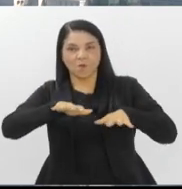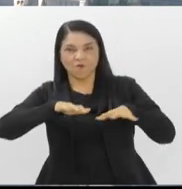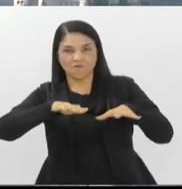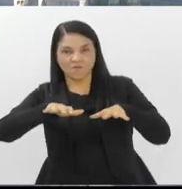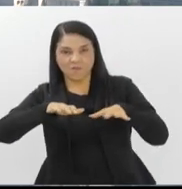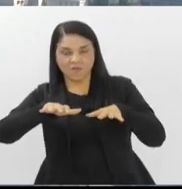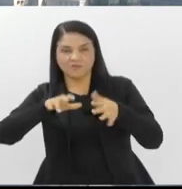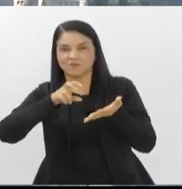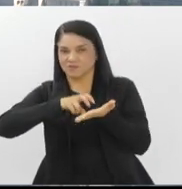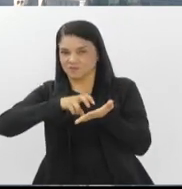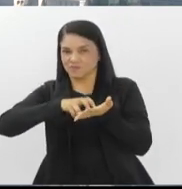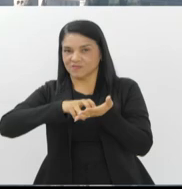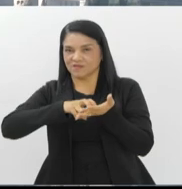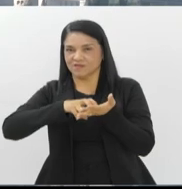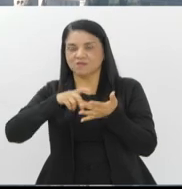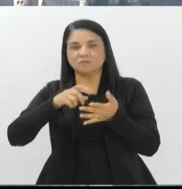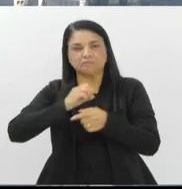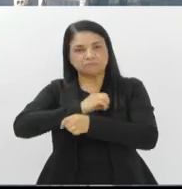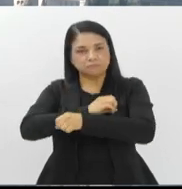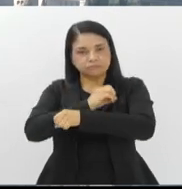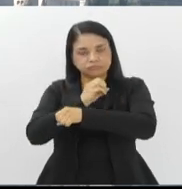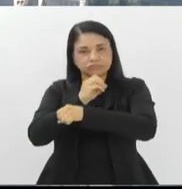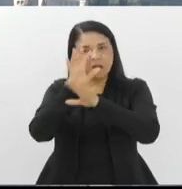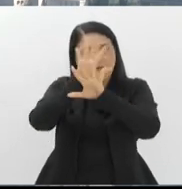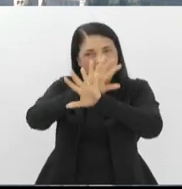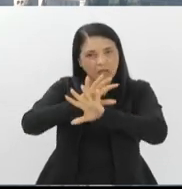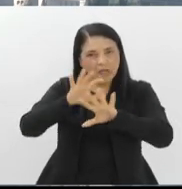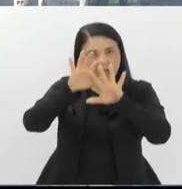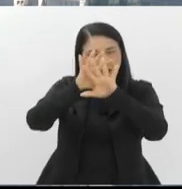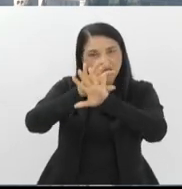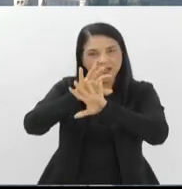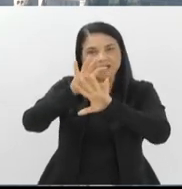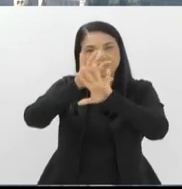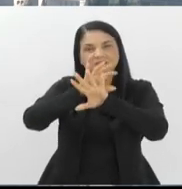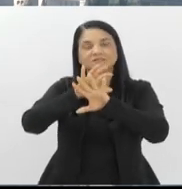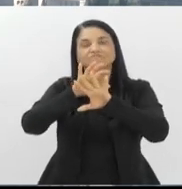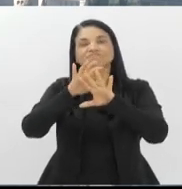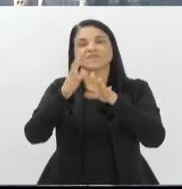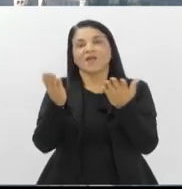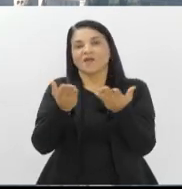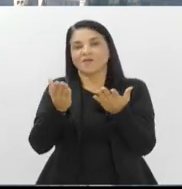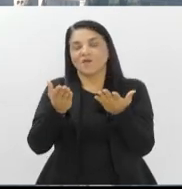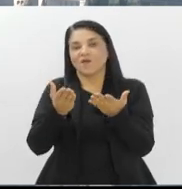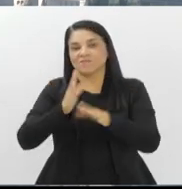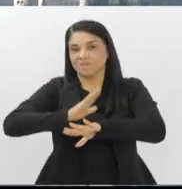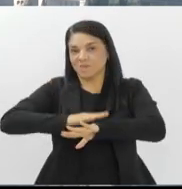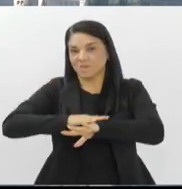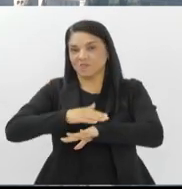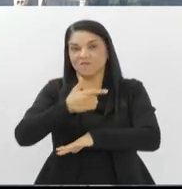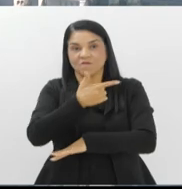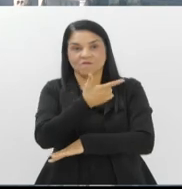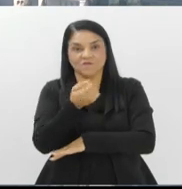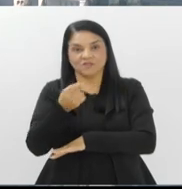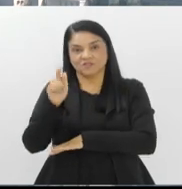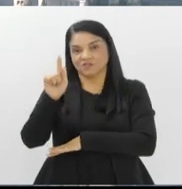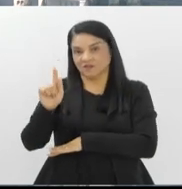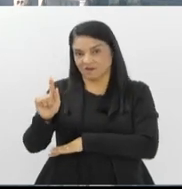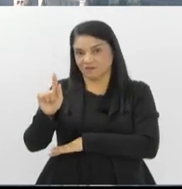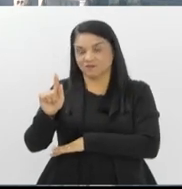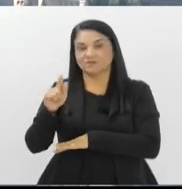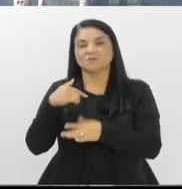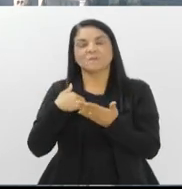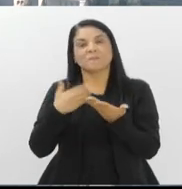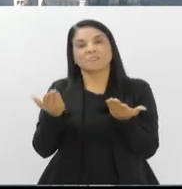manhã. Você vê que o tempo amanheceu nublado, está um pouco cinzento, né? Nesse momento faz 20 graus. A máxima